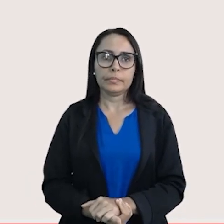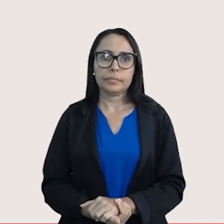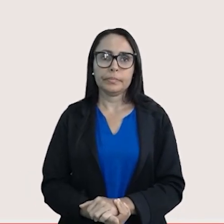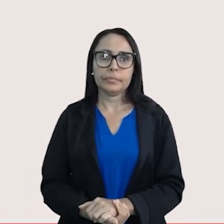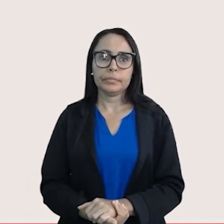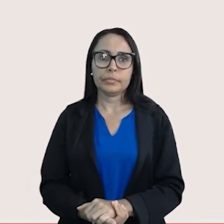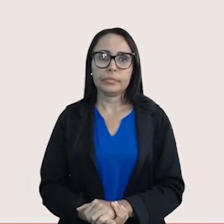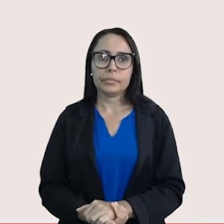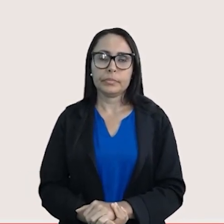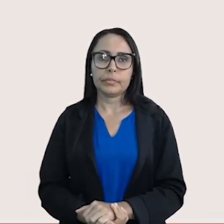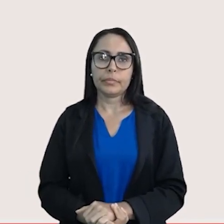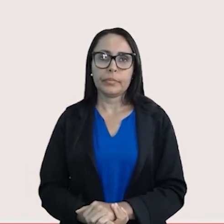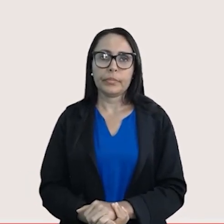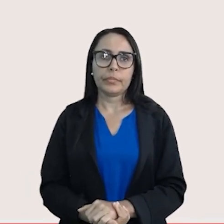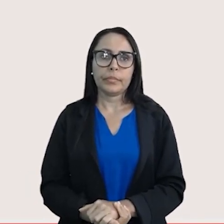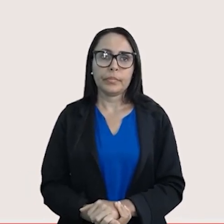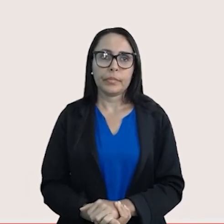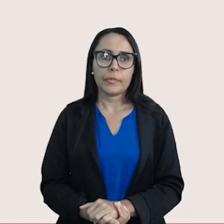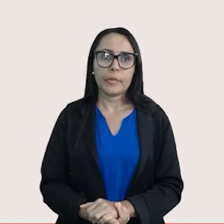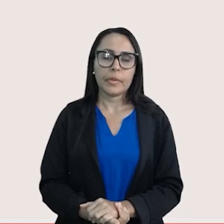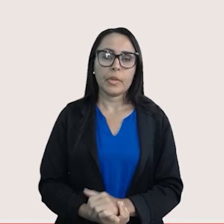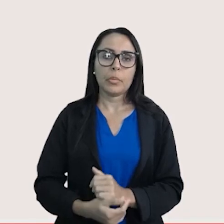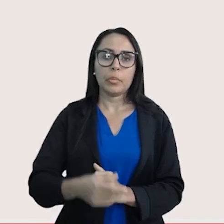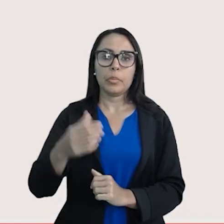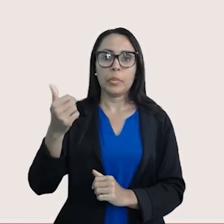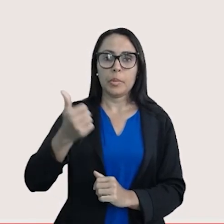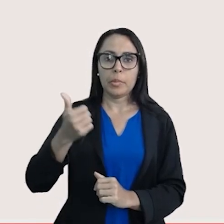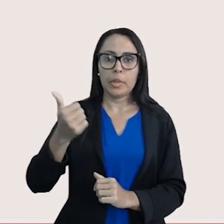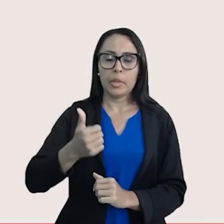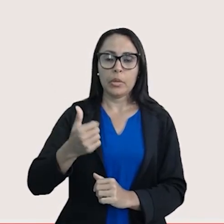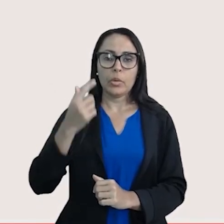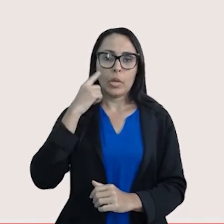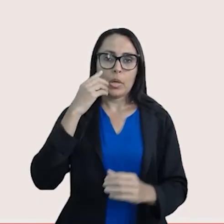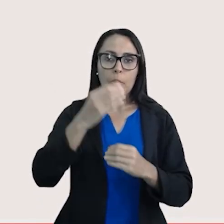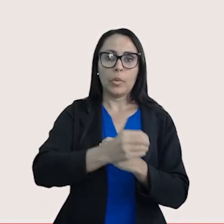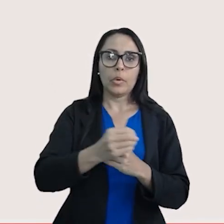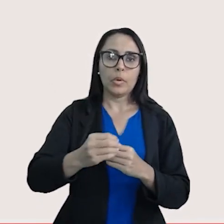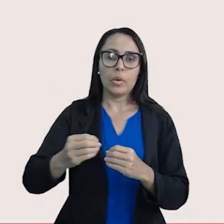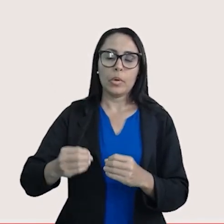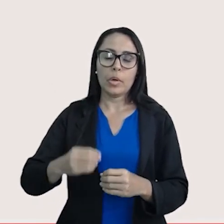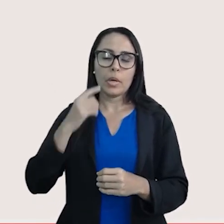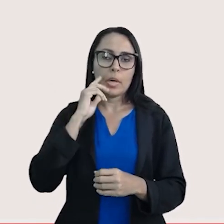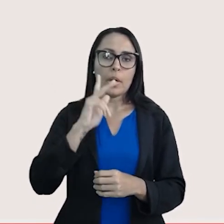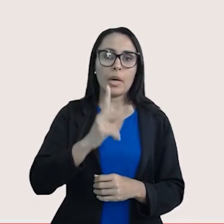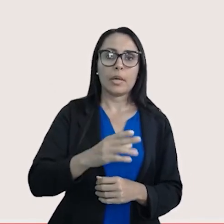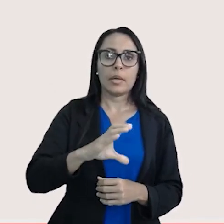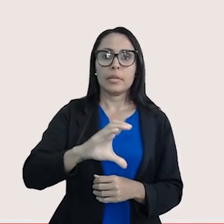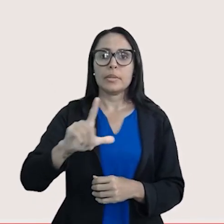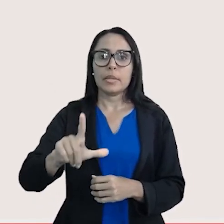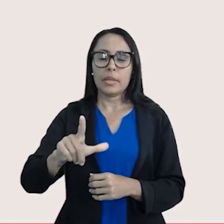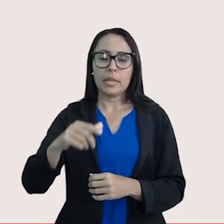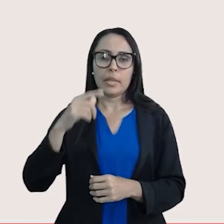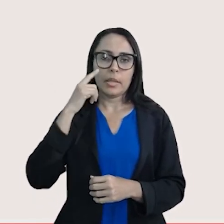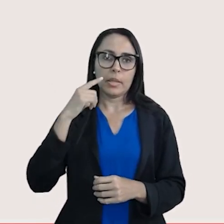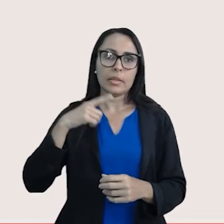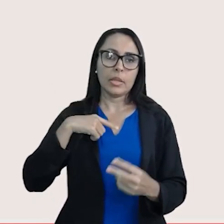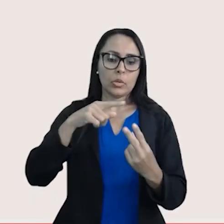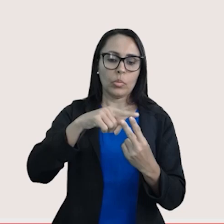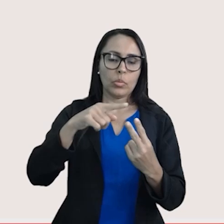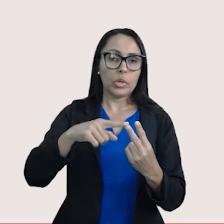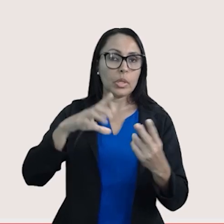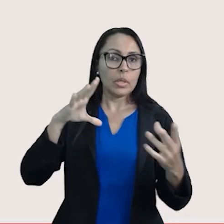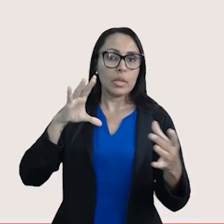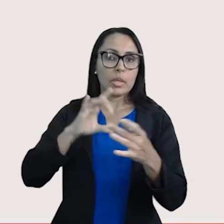Pronto. Muito bem. Primeiro ponto, amigão. A molécula aqui é o HCl, o ácido clorídrico. Tem dois átomos aí